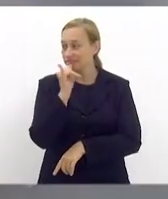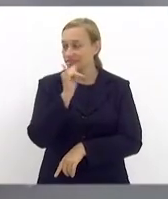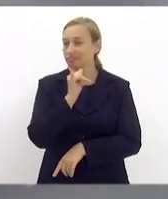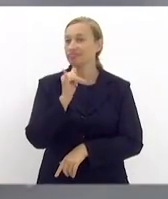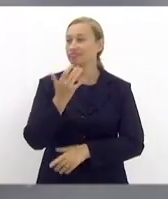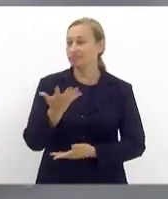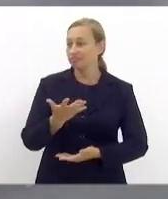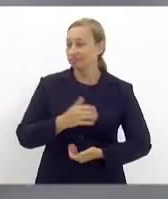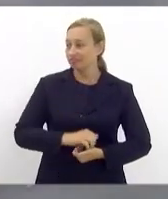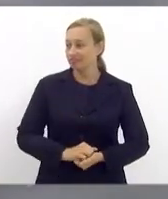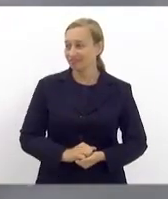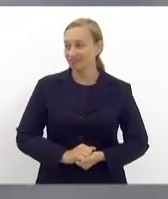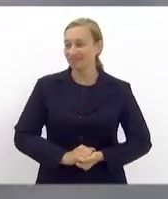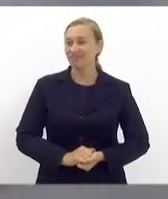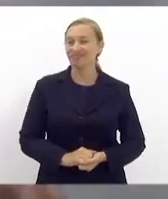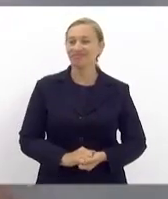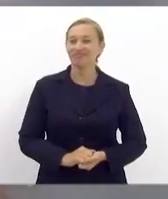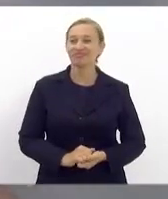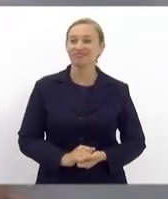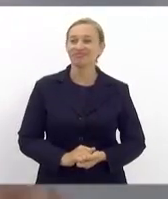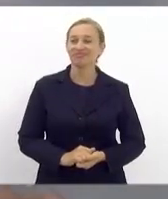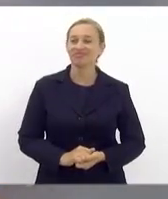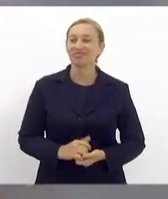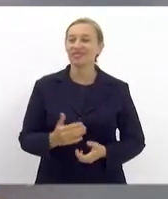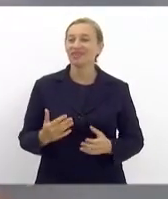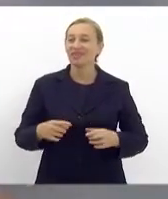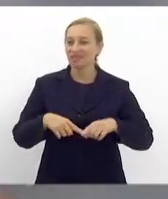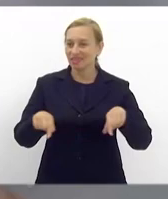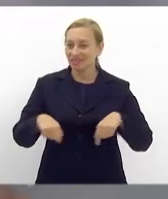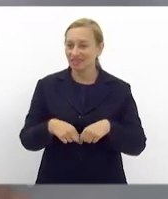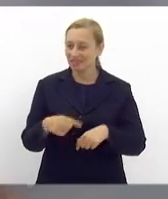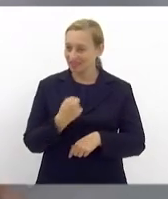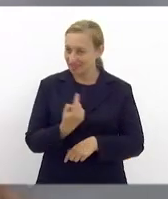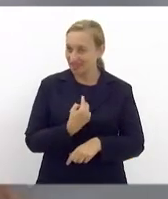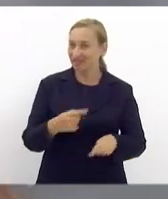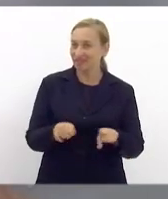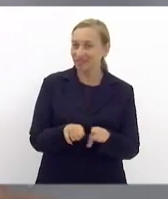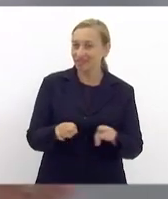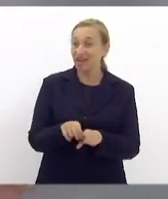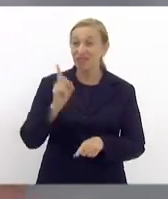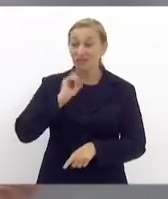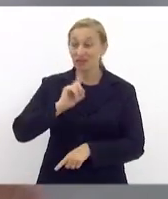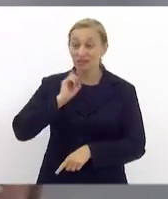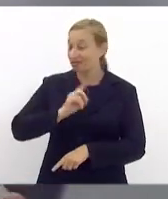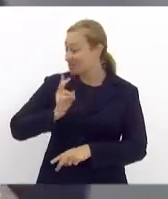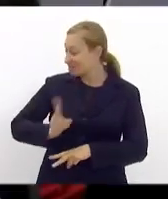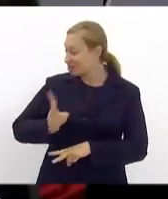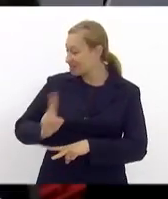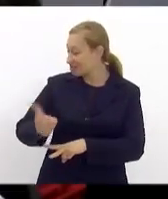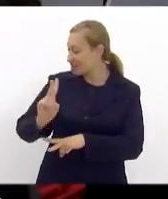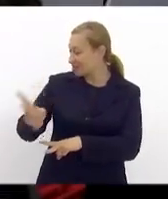ligação do nosso gabinete com o Flamengo. Uma vez Flamengo, sempre Flamengo.